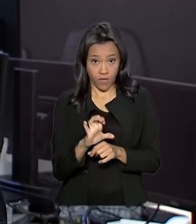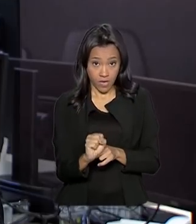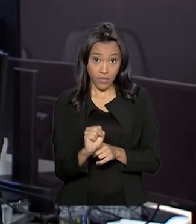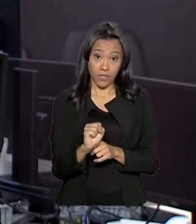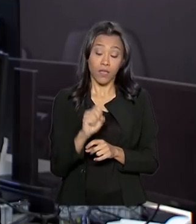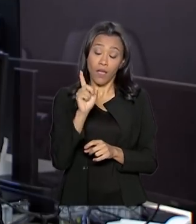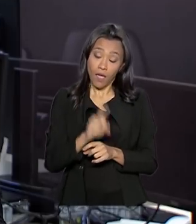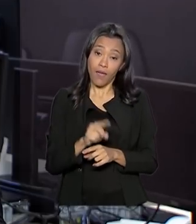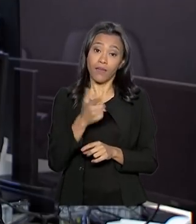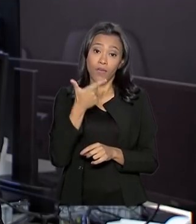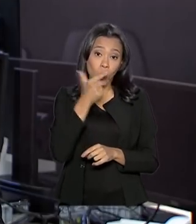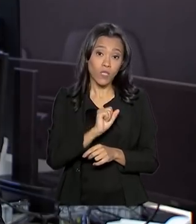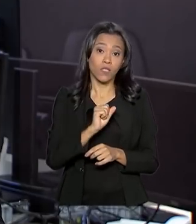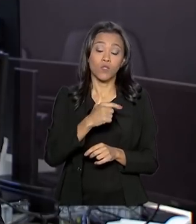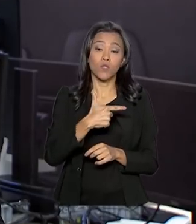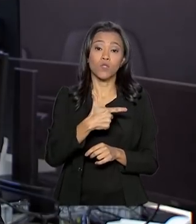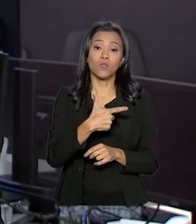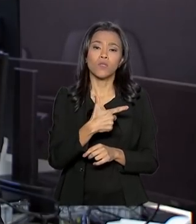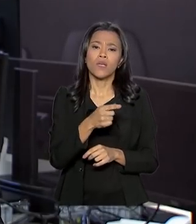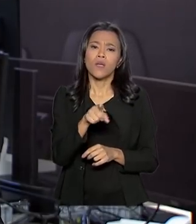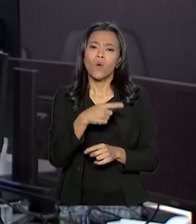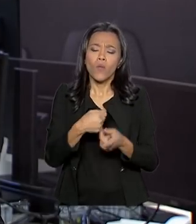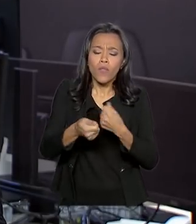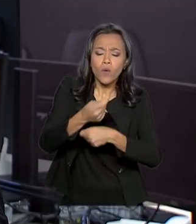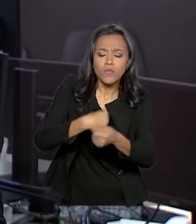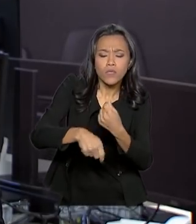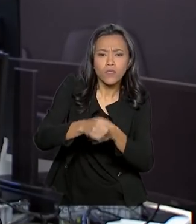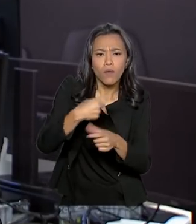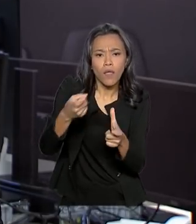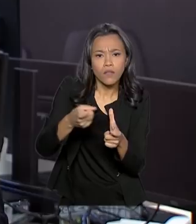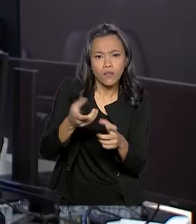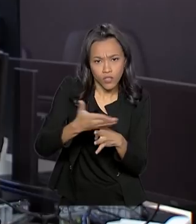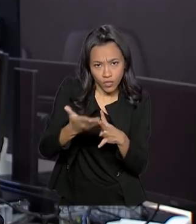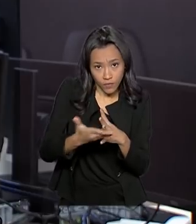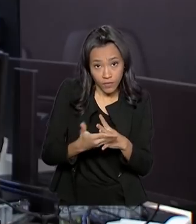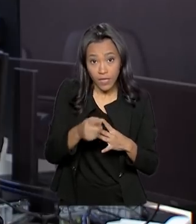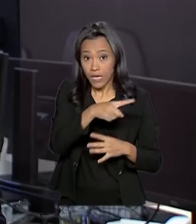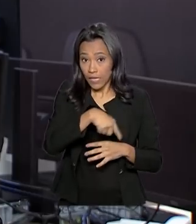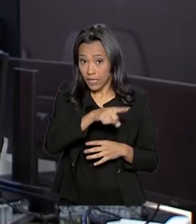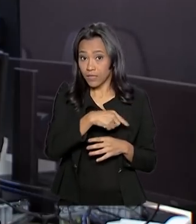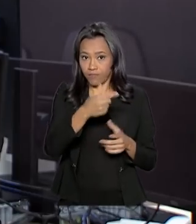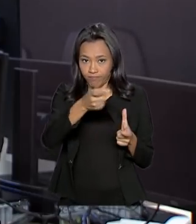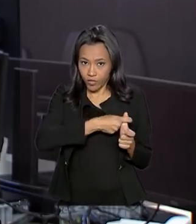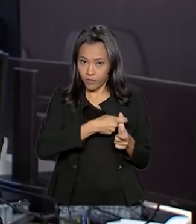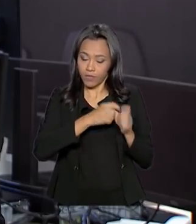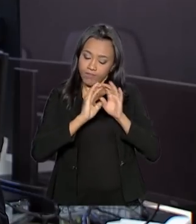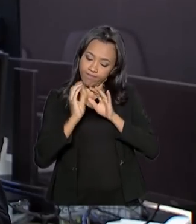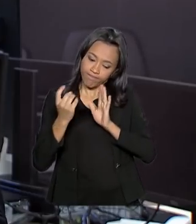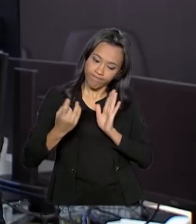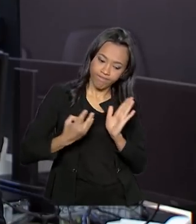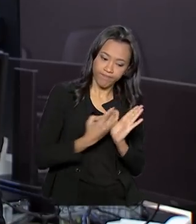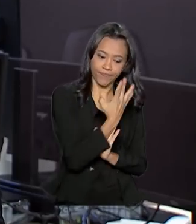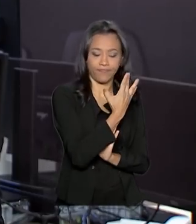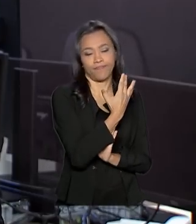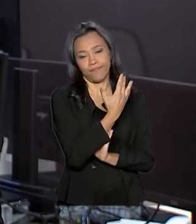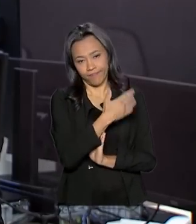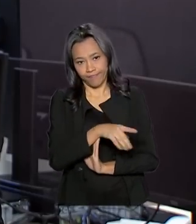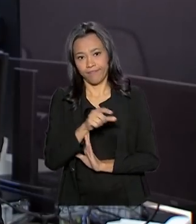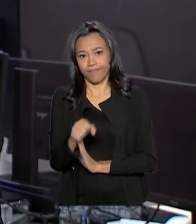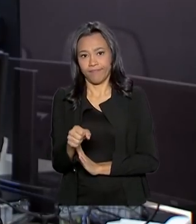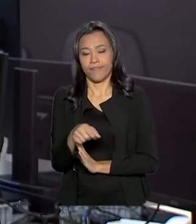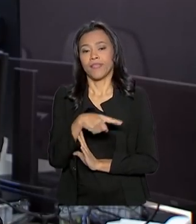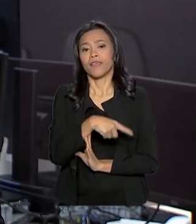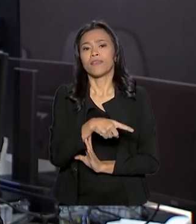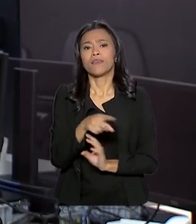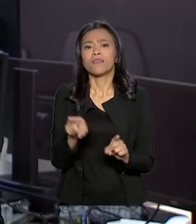2017. Com a renegociação, estudantes e seu fiador deixam de ser inadimplentes, sem restrições, junto aos órgãos de